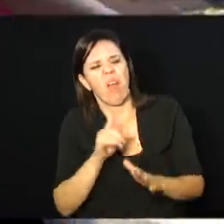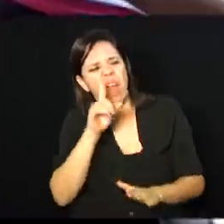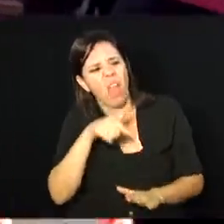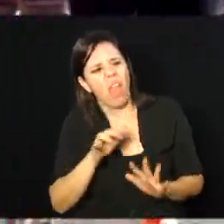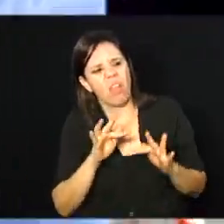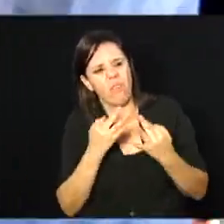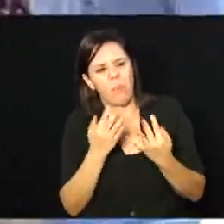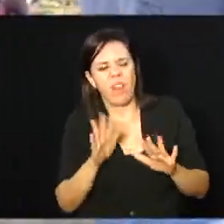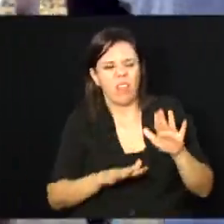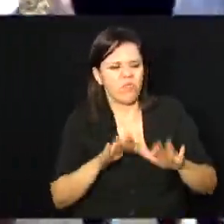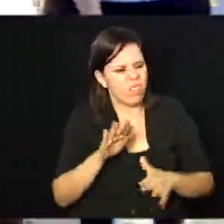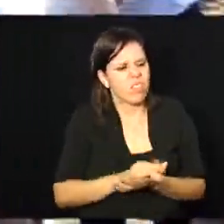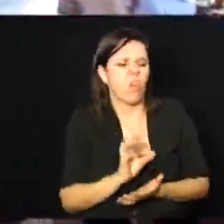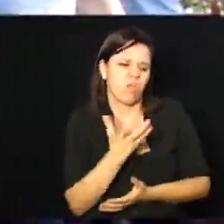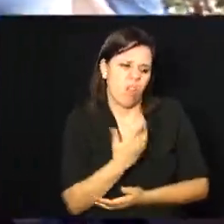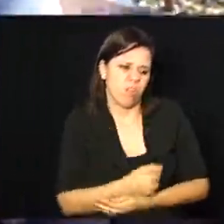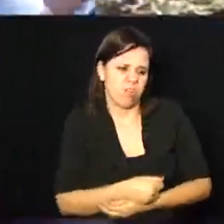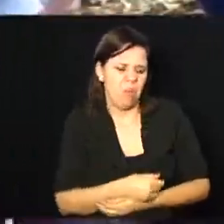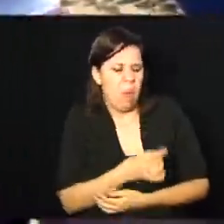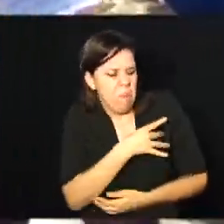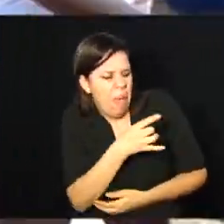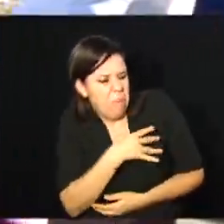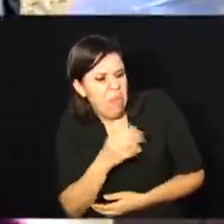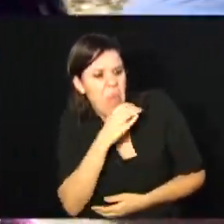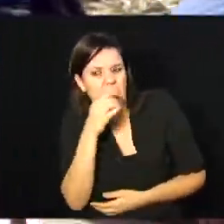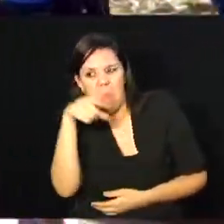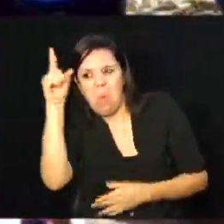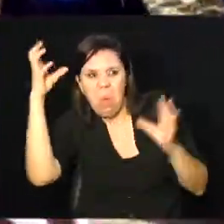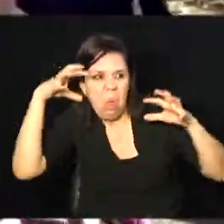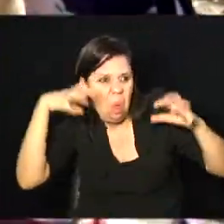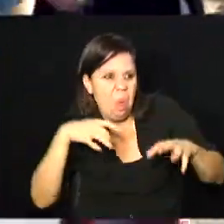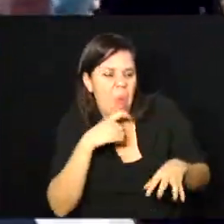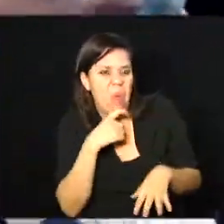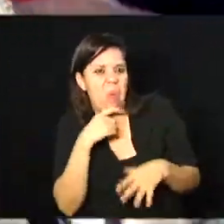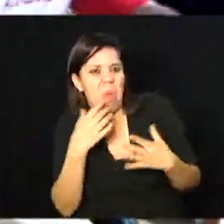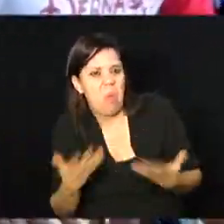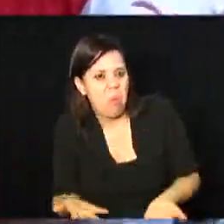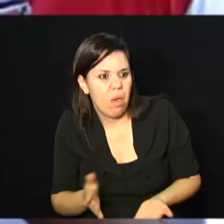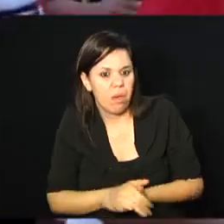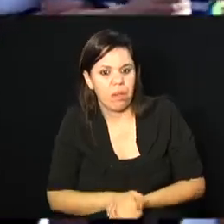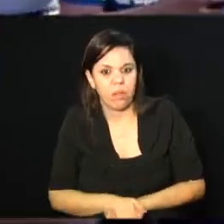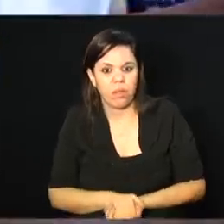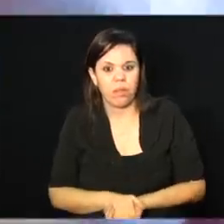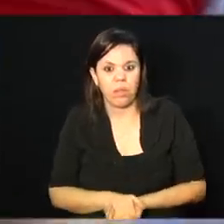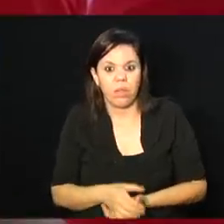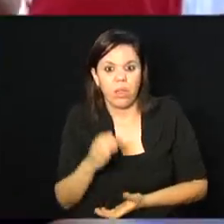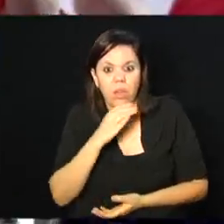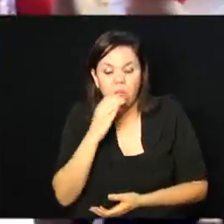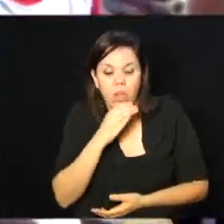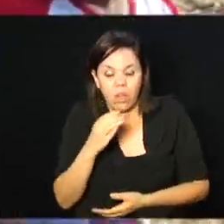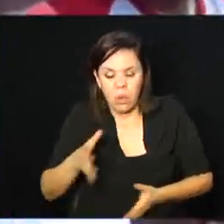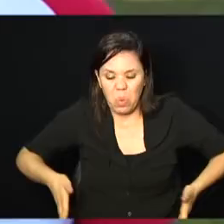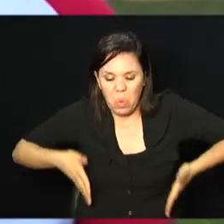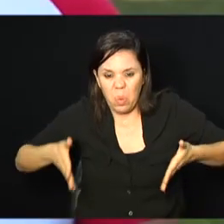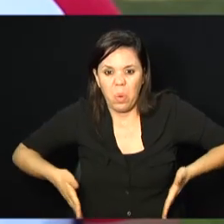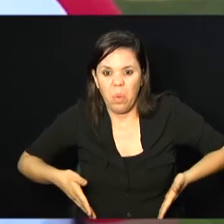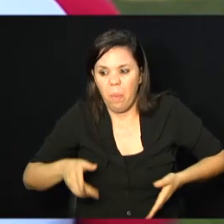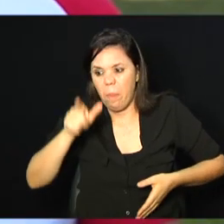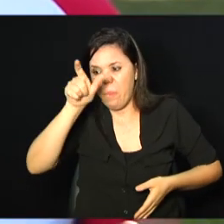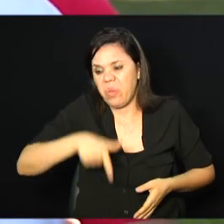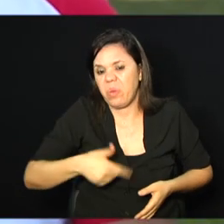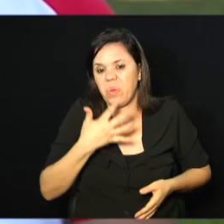A família... Medo. Ah, vai correr, há chuva, o frio, tal. Correr, não precisa... Com pessoas que eu nem conheço. Então,